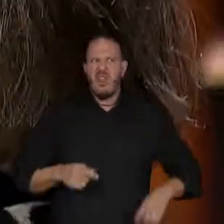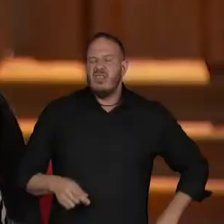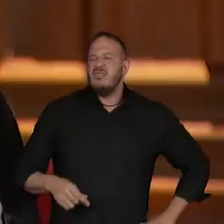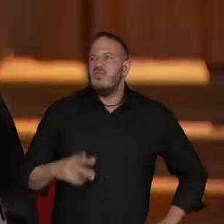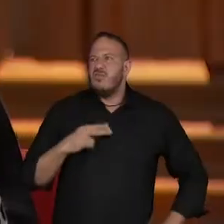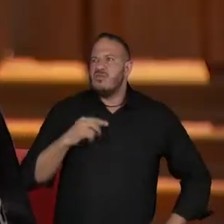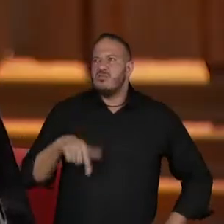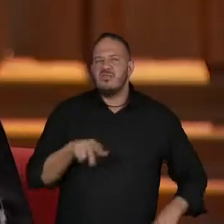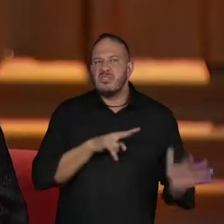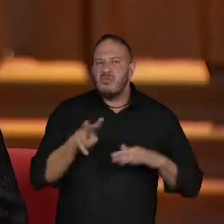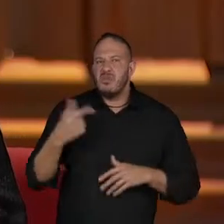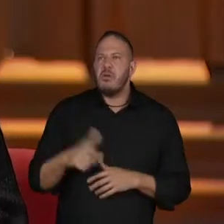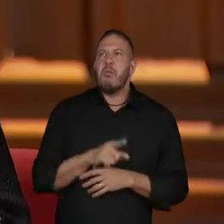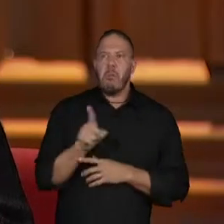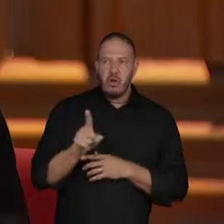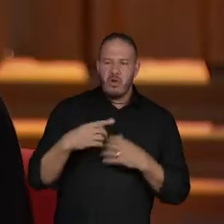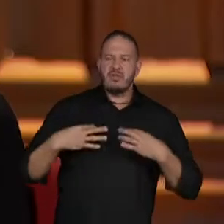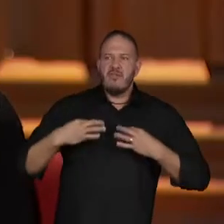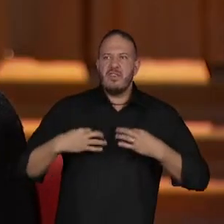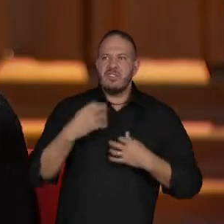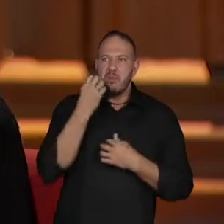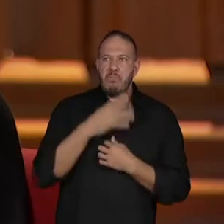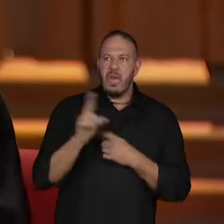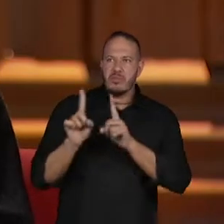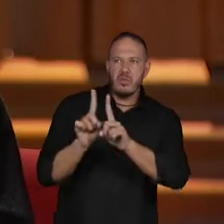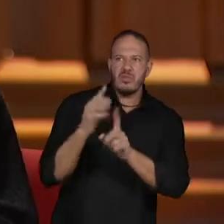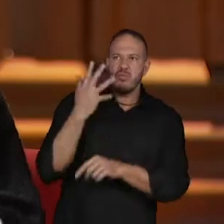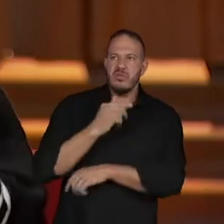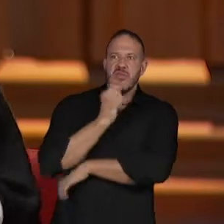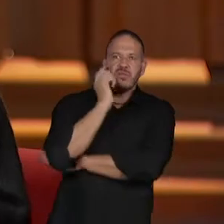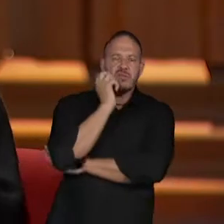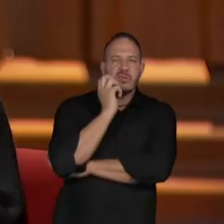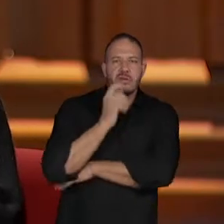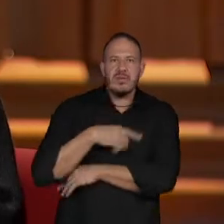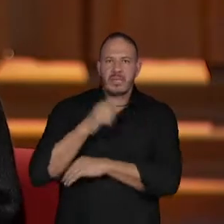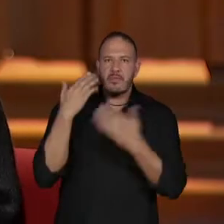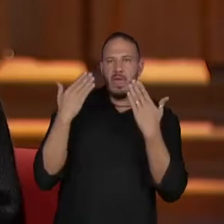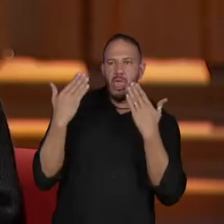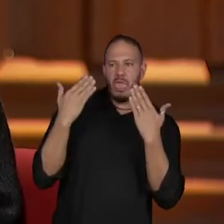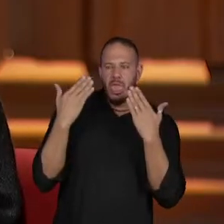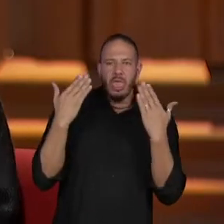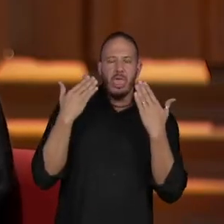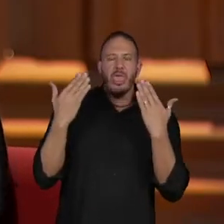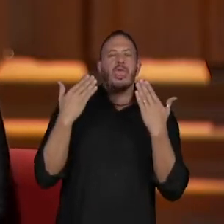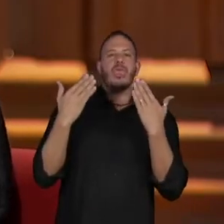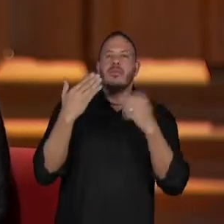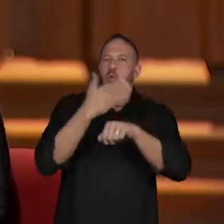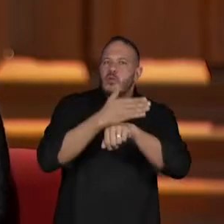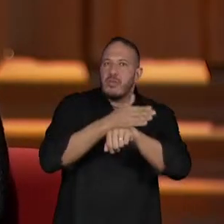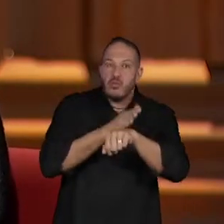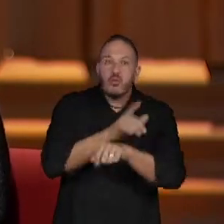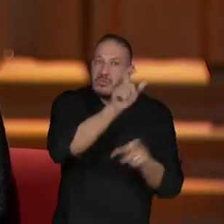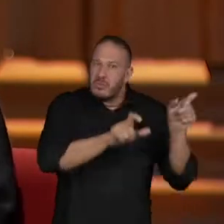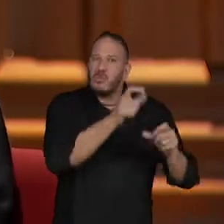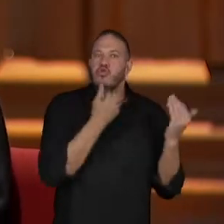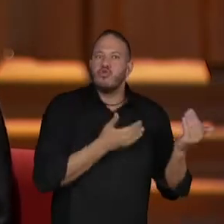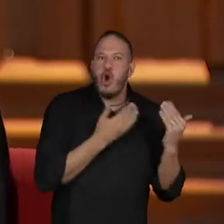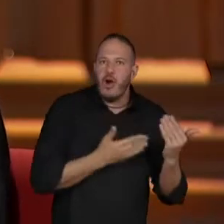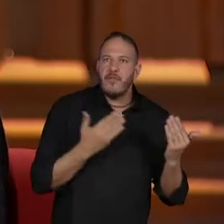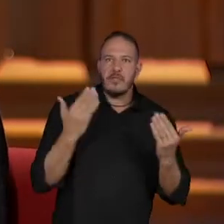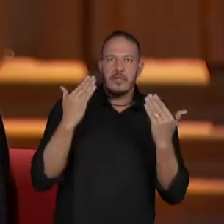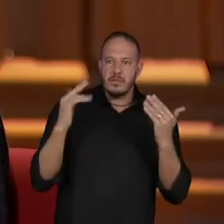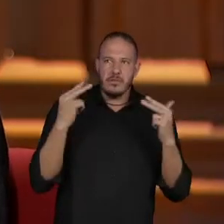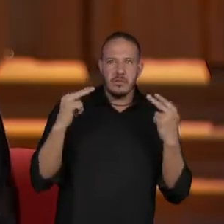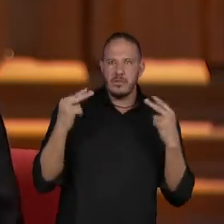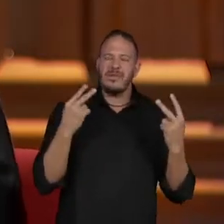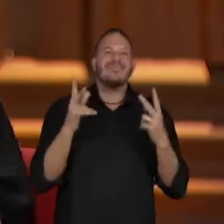balada. Nossa, se veste bem, Está bem acompanhado. É a medição que é fatal para os jovens, né? Porque os jovens estão se